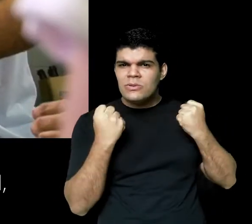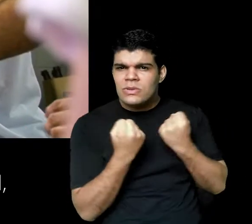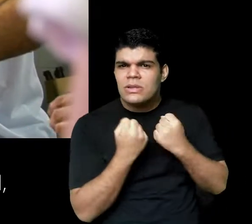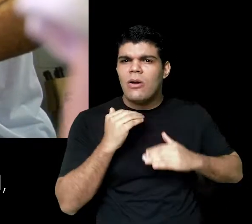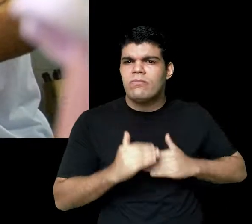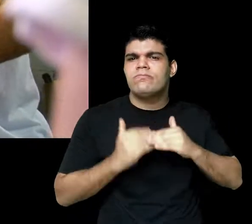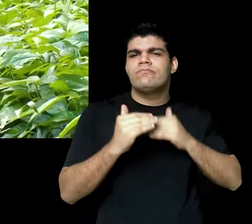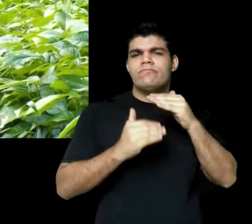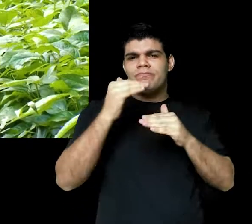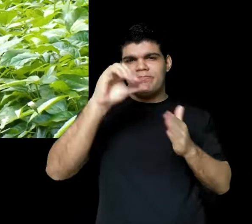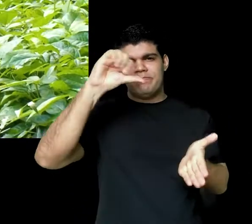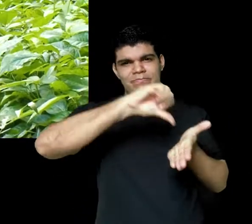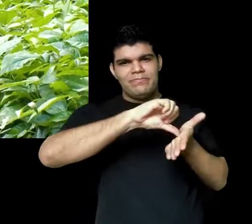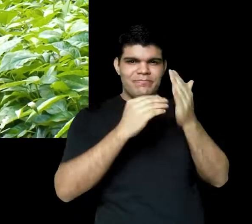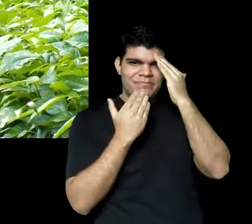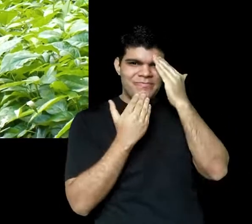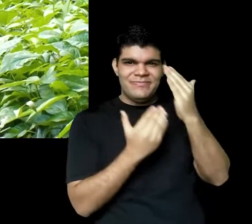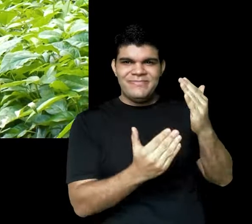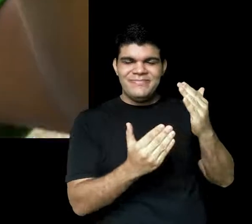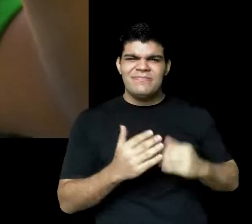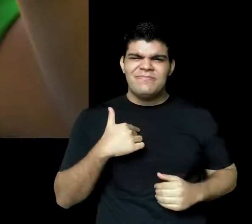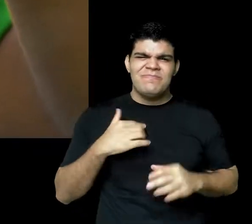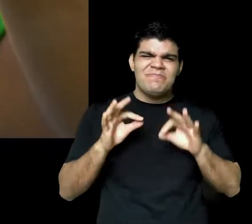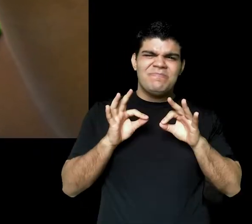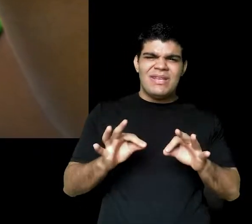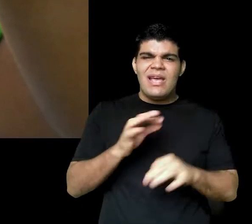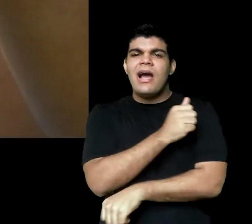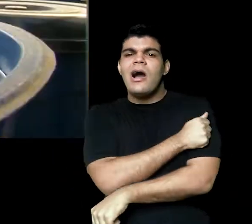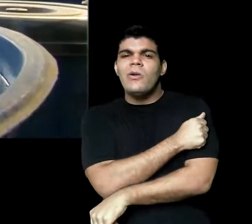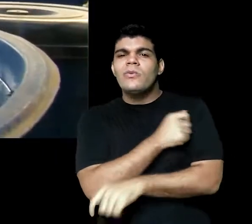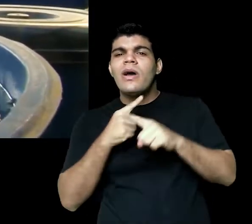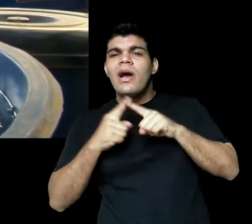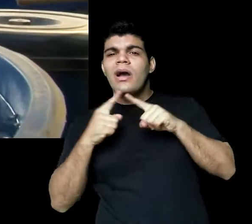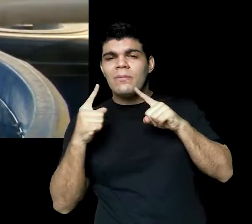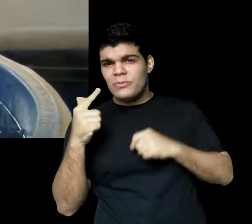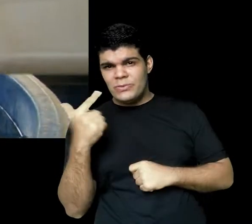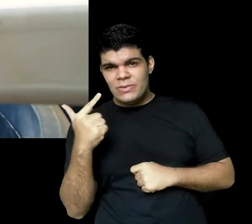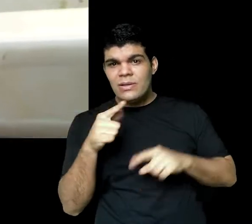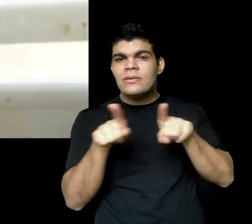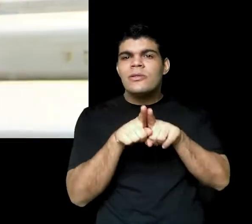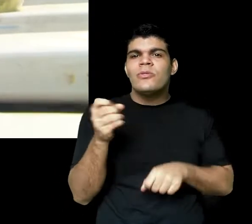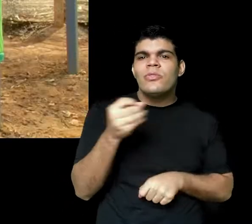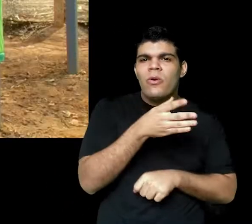na minha vida pessoal, e eu sou bastante agradecida ao campus. Então, eu certeza que quem já está aqui não há do que reclamar e quem está por vir só vai